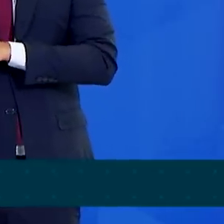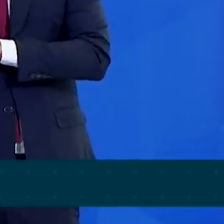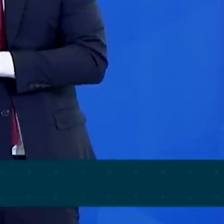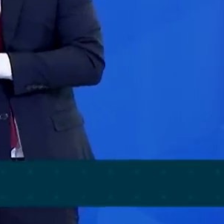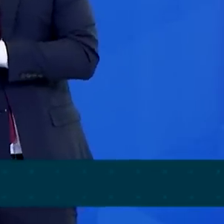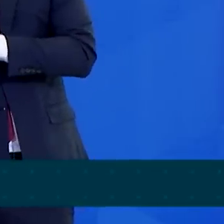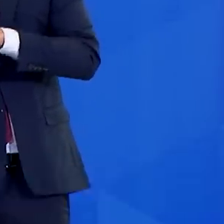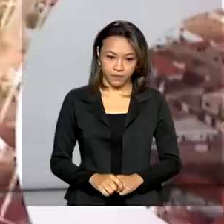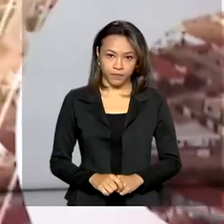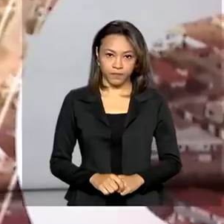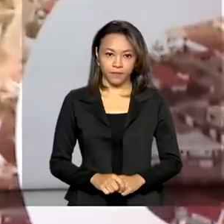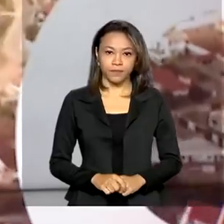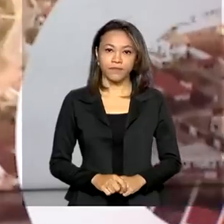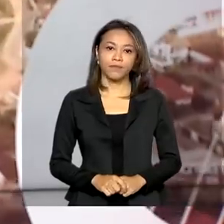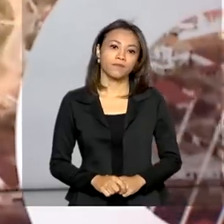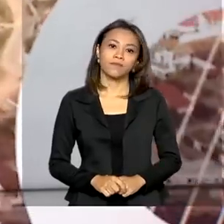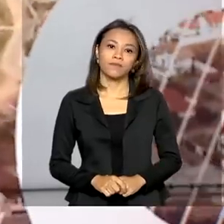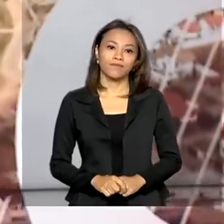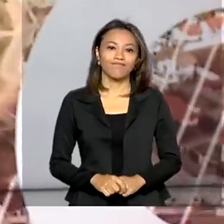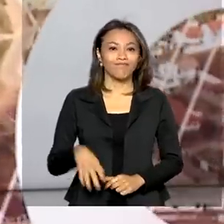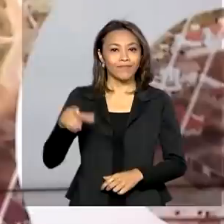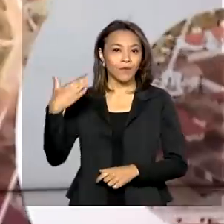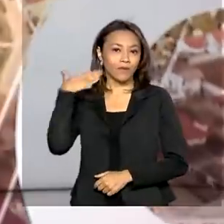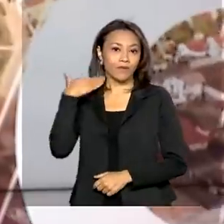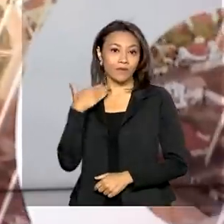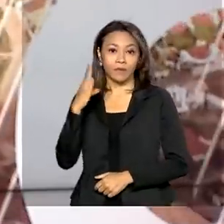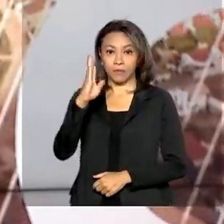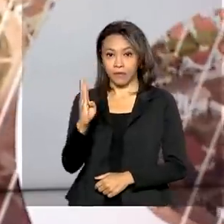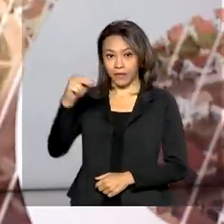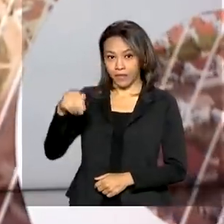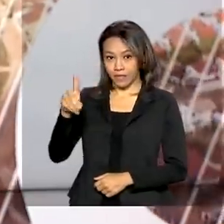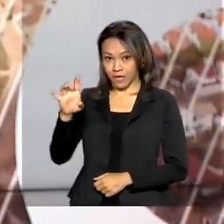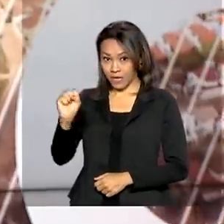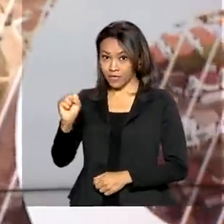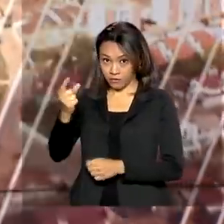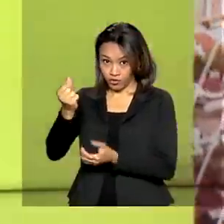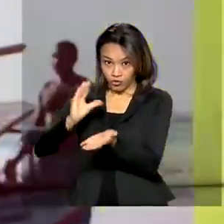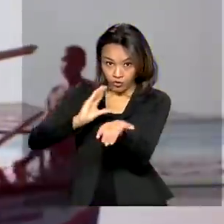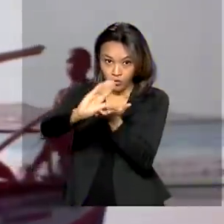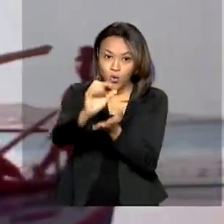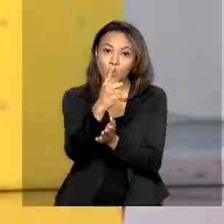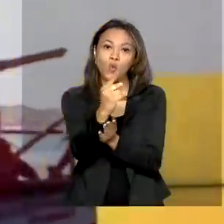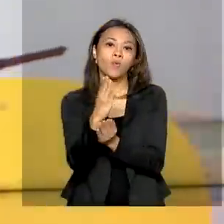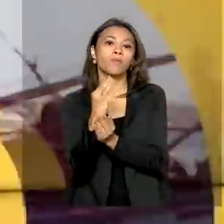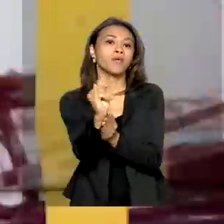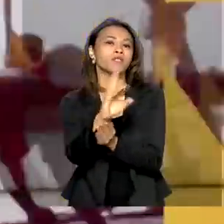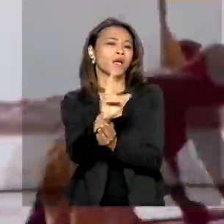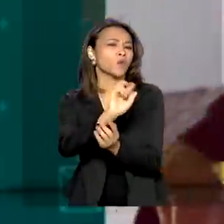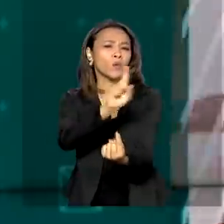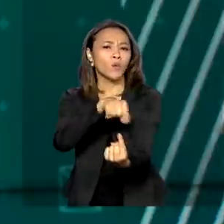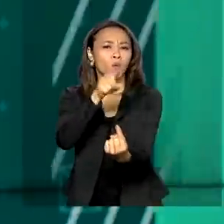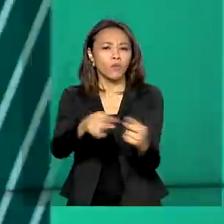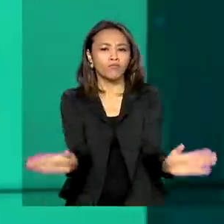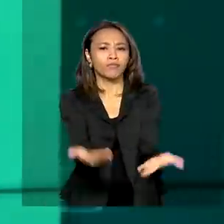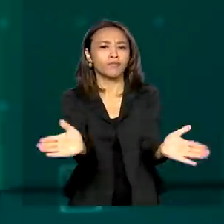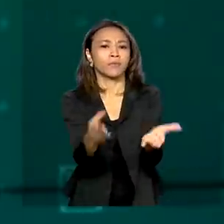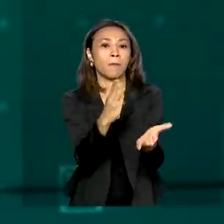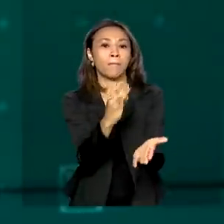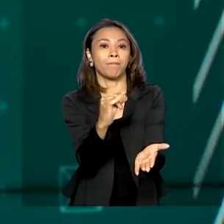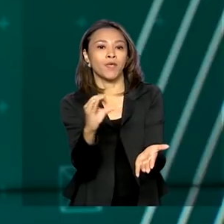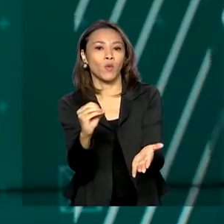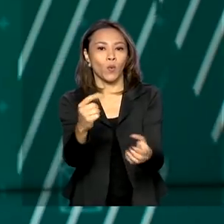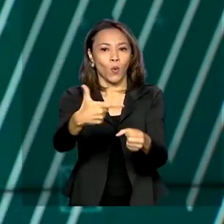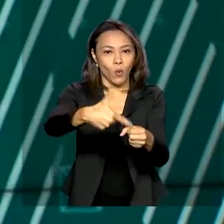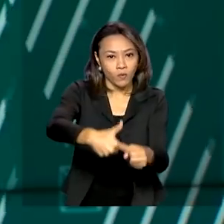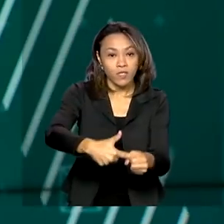nos ajudar. O BNDES vai liberar 1 bilhão de reais para incentivar a produção de biocombustíveis. As